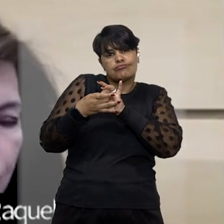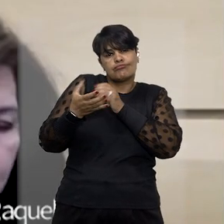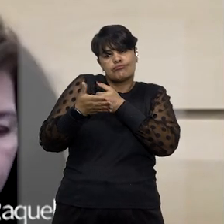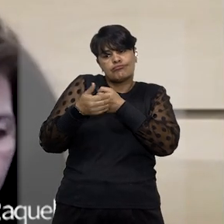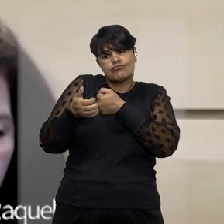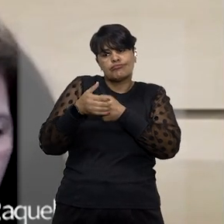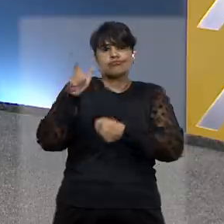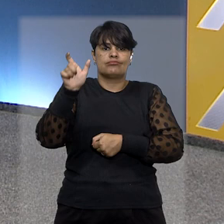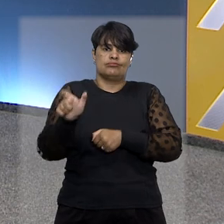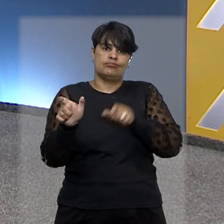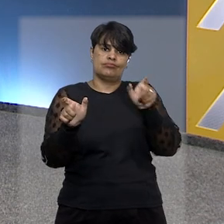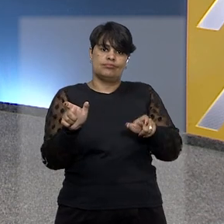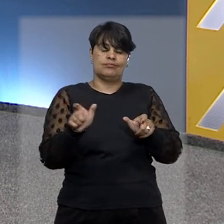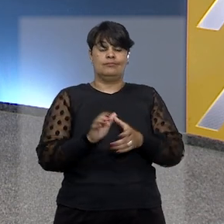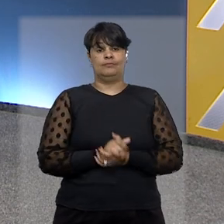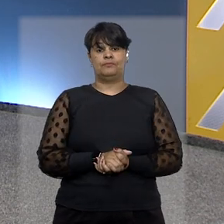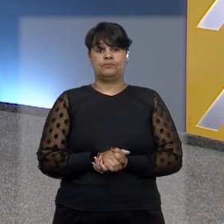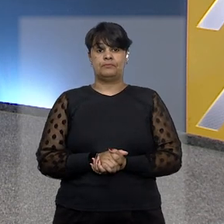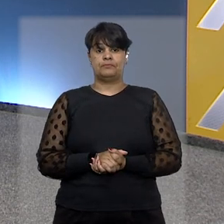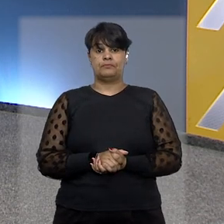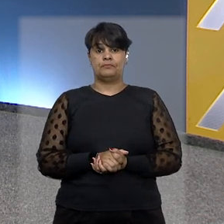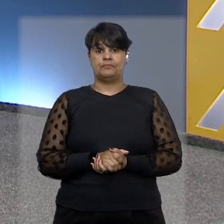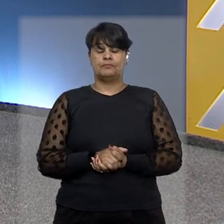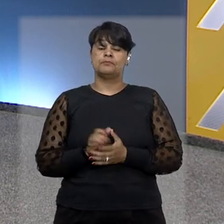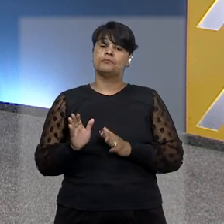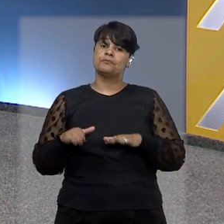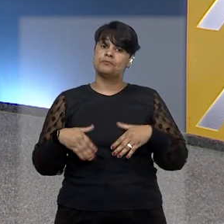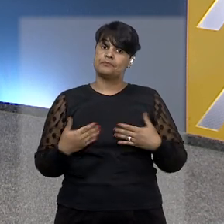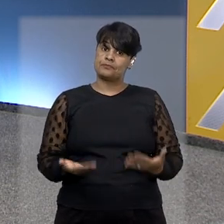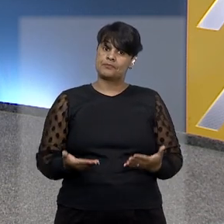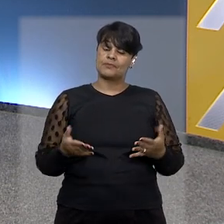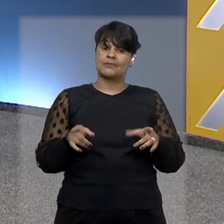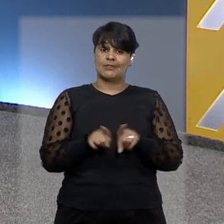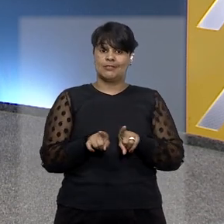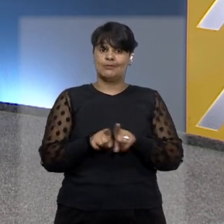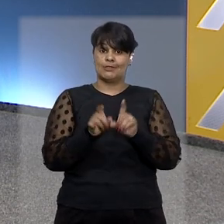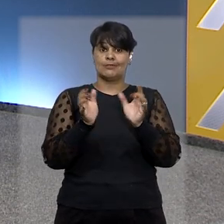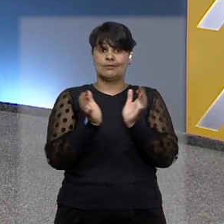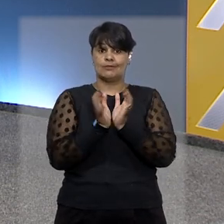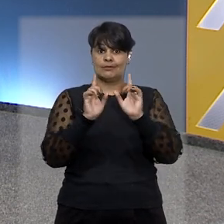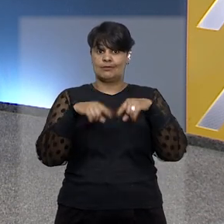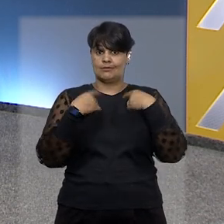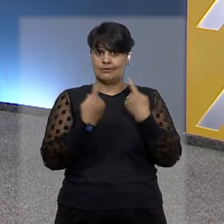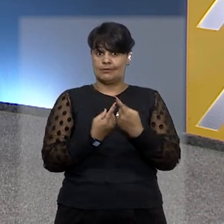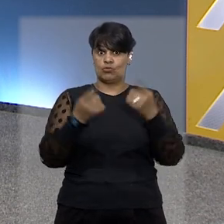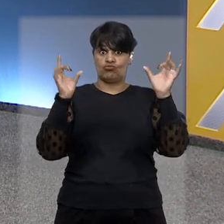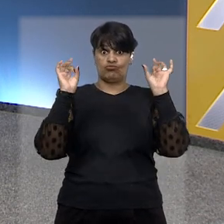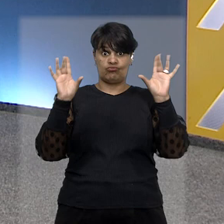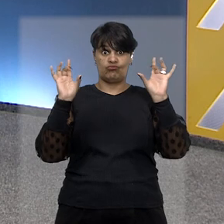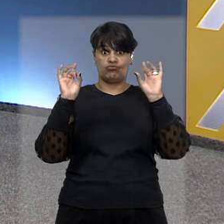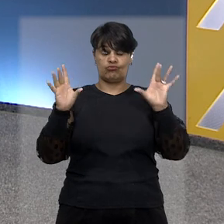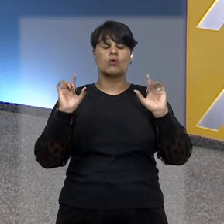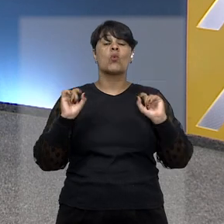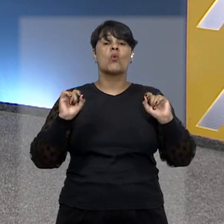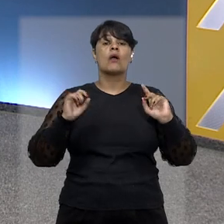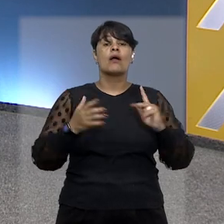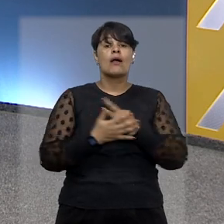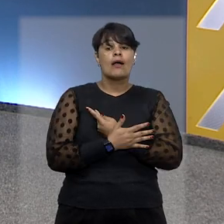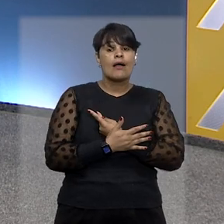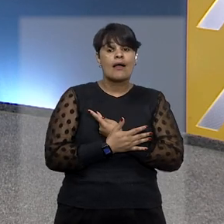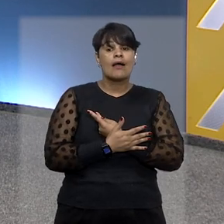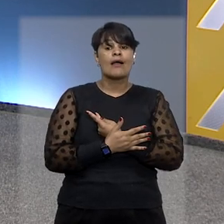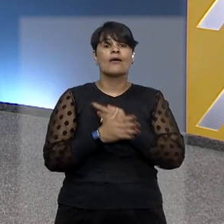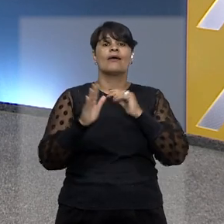e a agredida. Em sessão considerada histórica, a sexta turma exaltou Cruzada